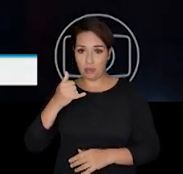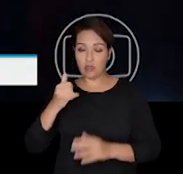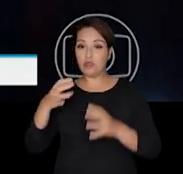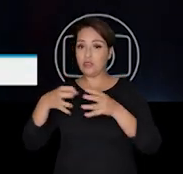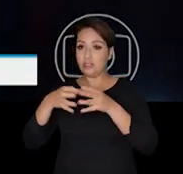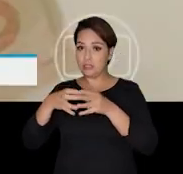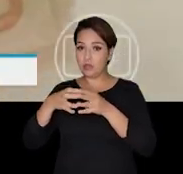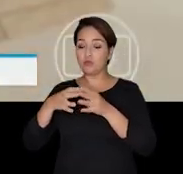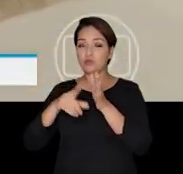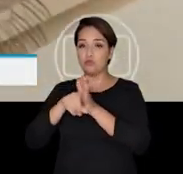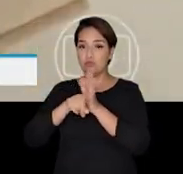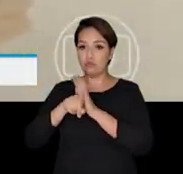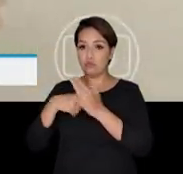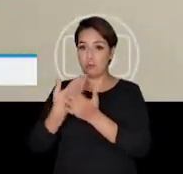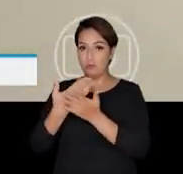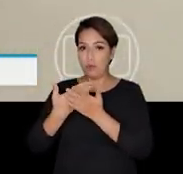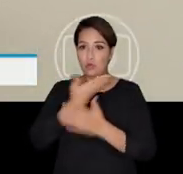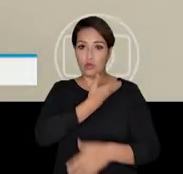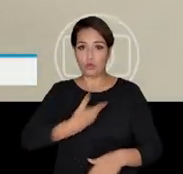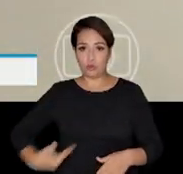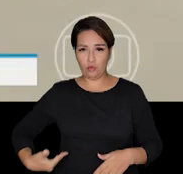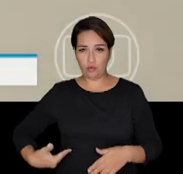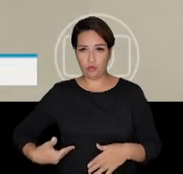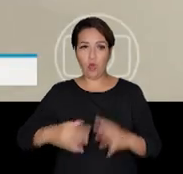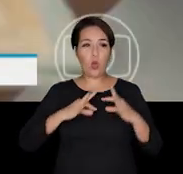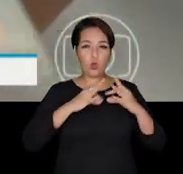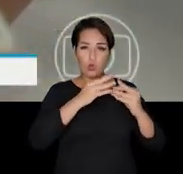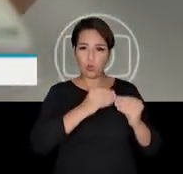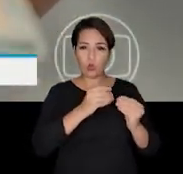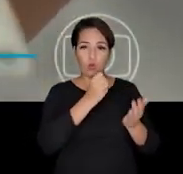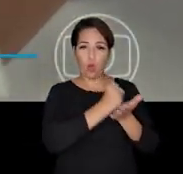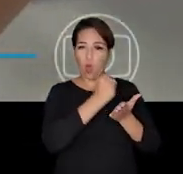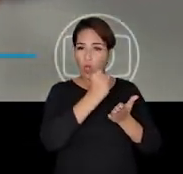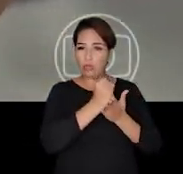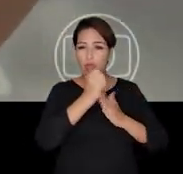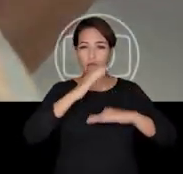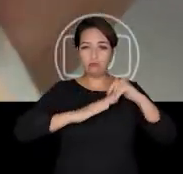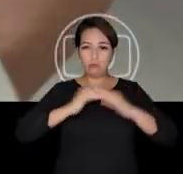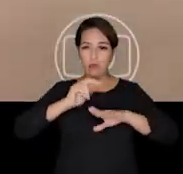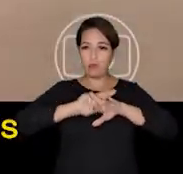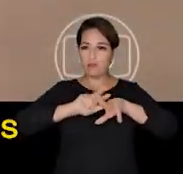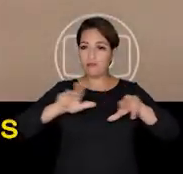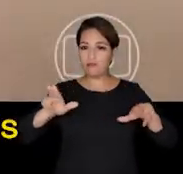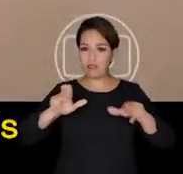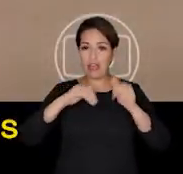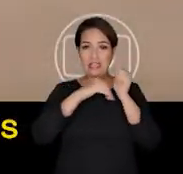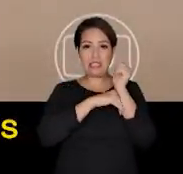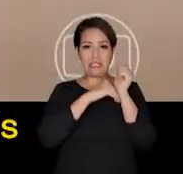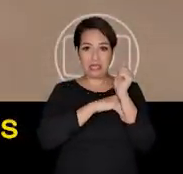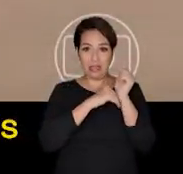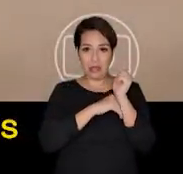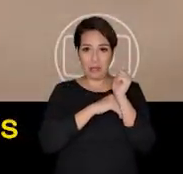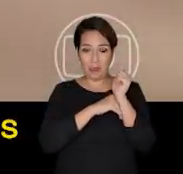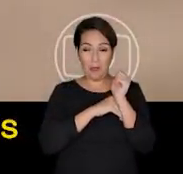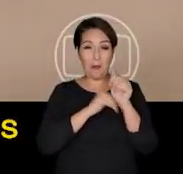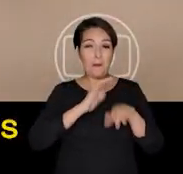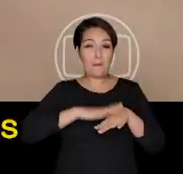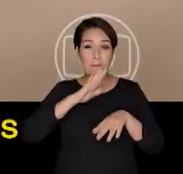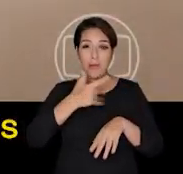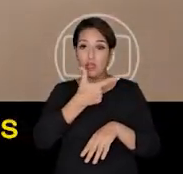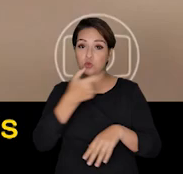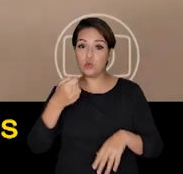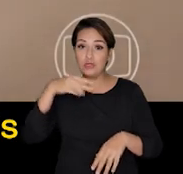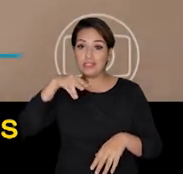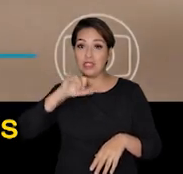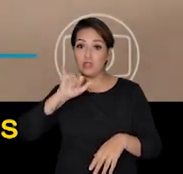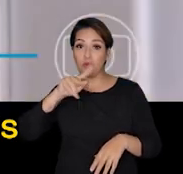Pesquisas do Governo. Contratações, pagamentos e cargos todos secretos e saques que ultrapassam os 200